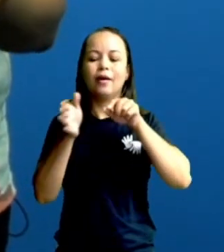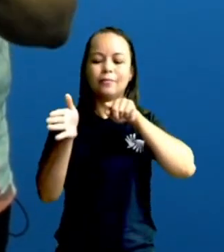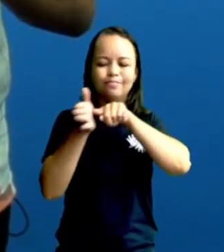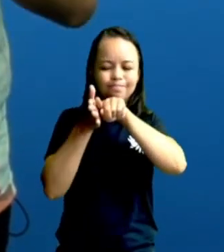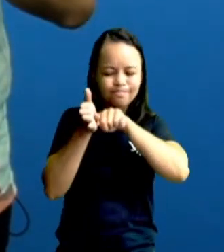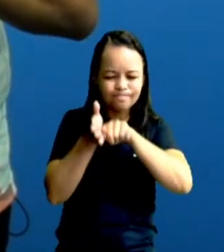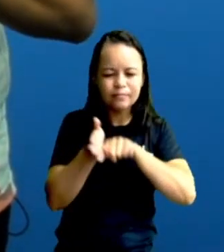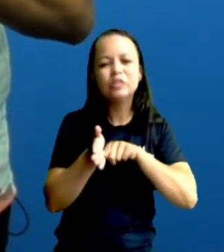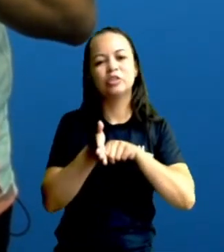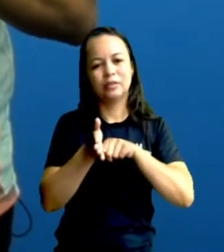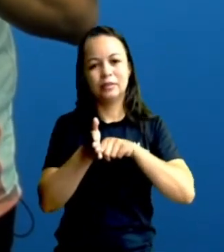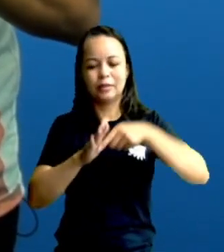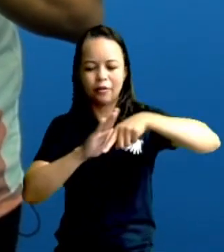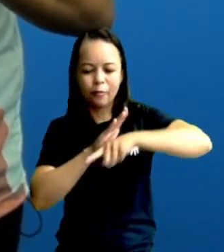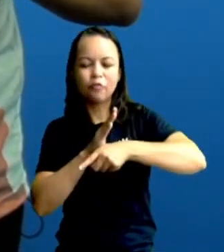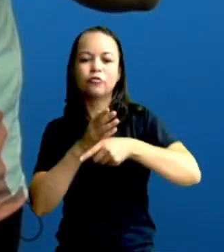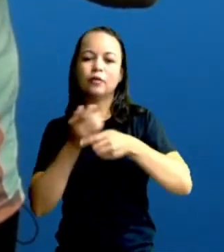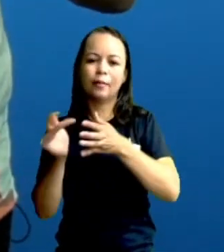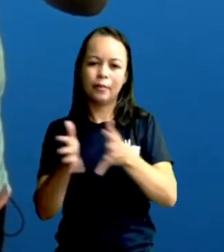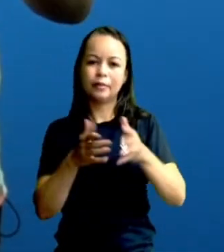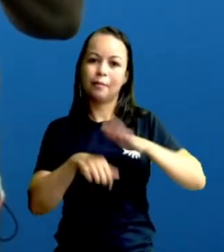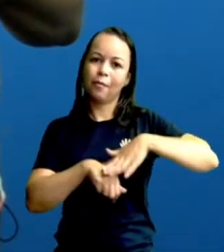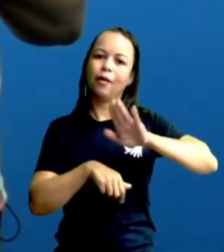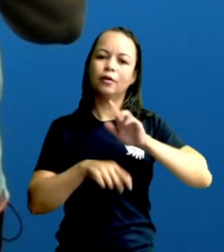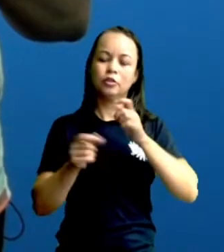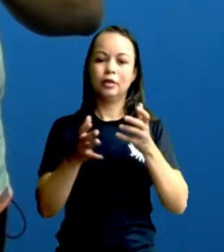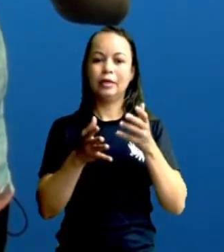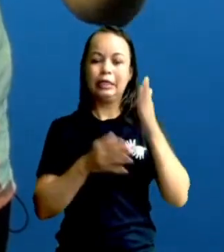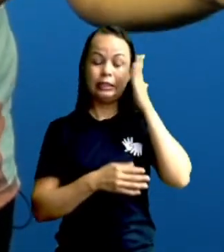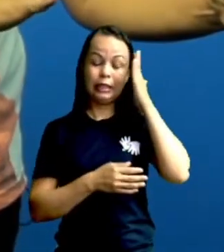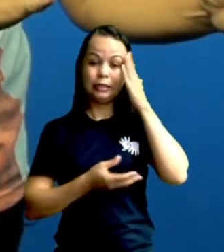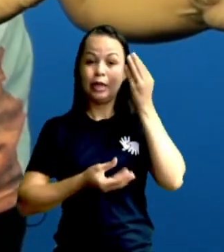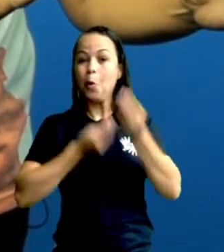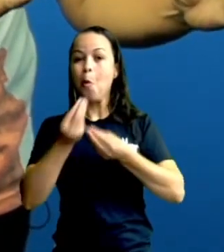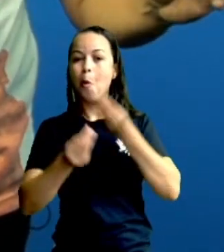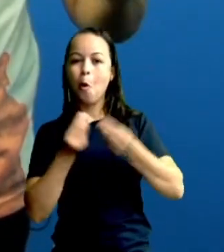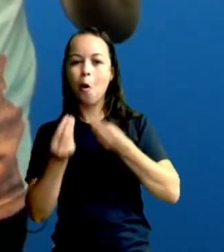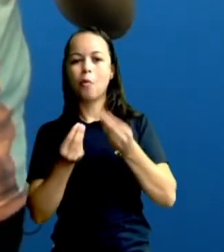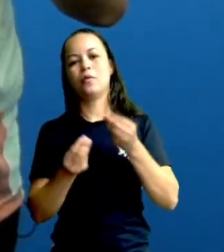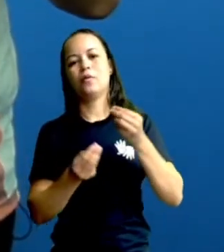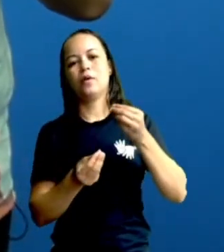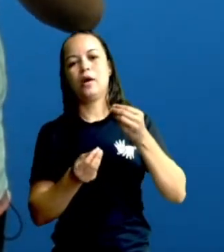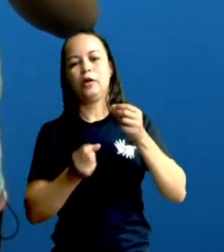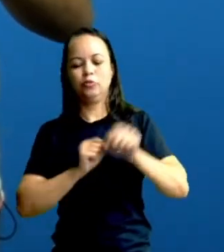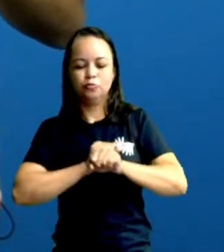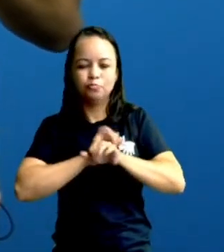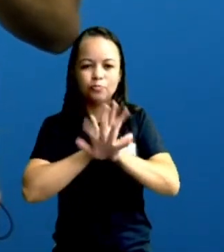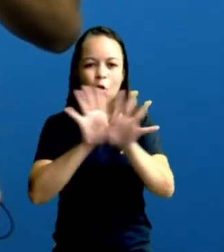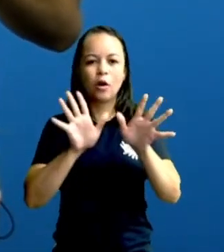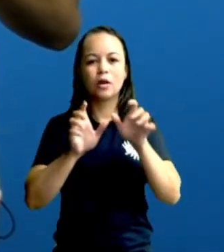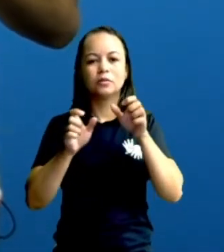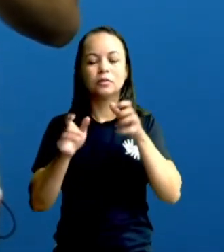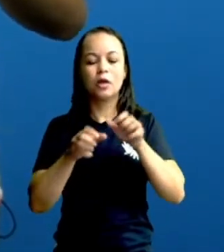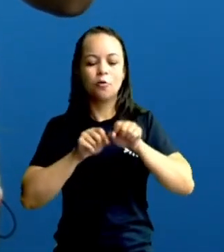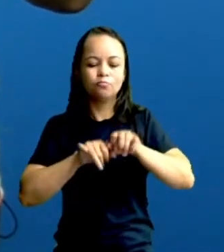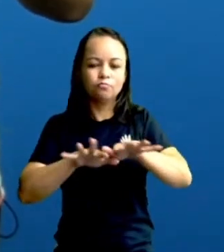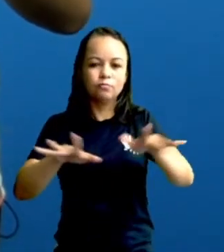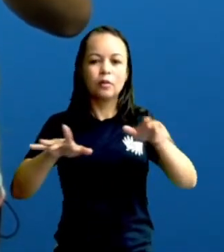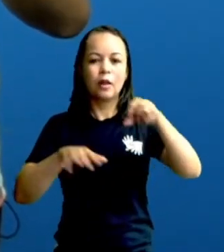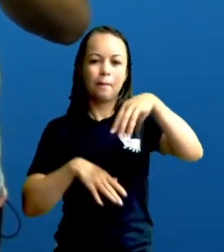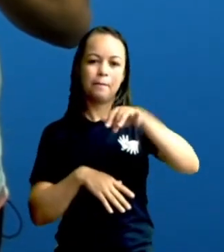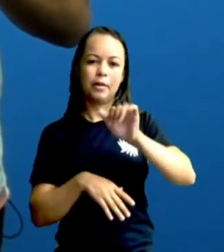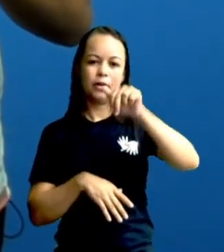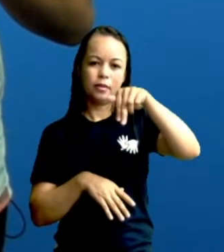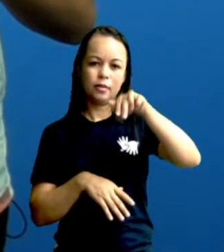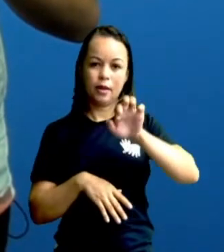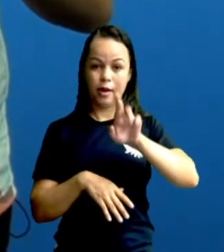avantajado e compreender como a exploração mineral e como controlar ela vai fazer toda a diferença para que a gente